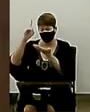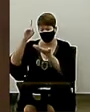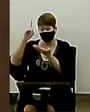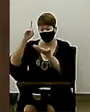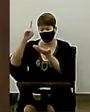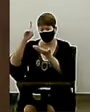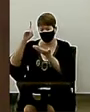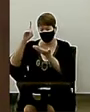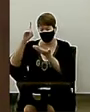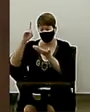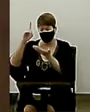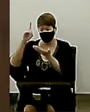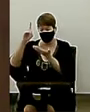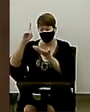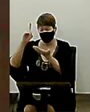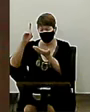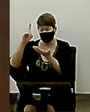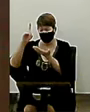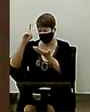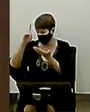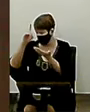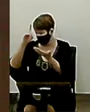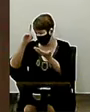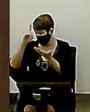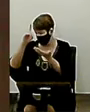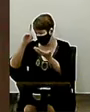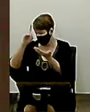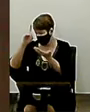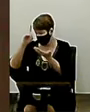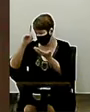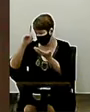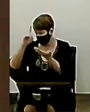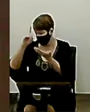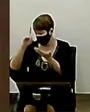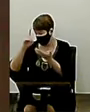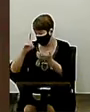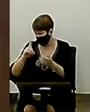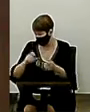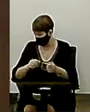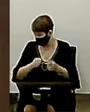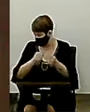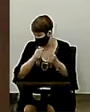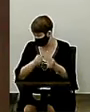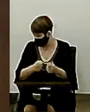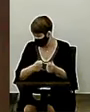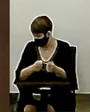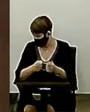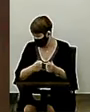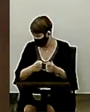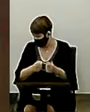que deu o Seu único Filho em nosso lugar para que pudéssemos ter a salvação.